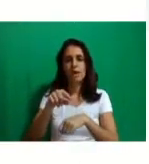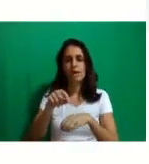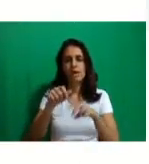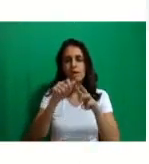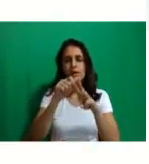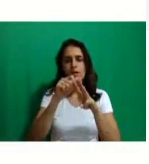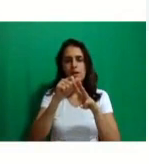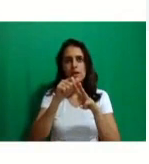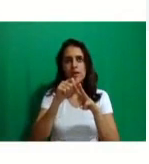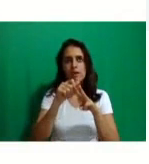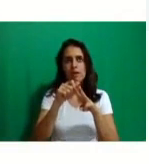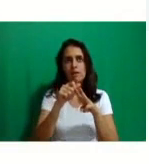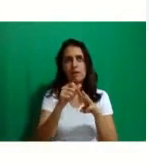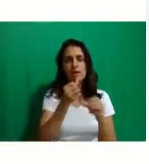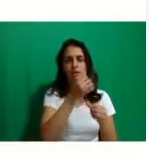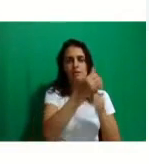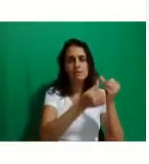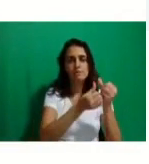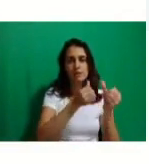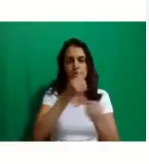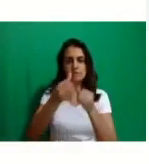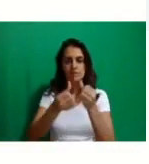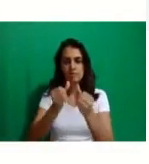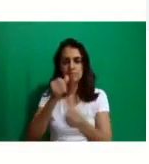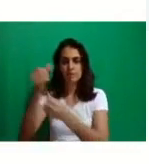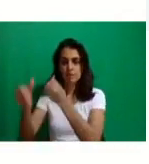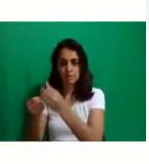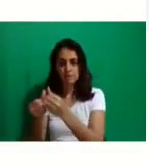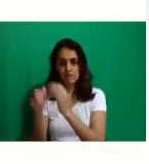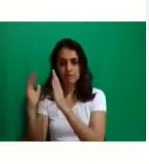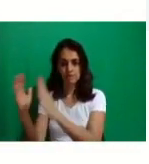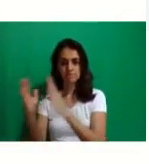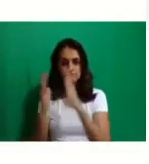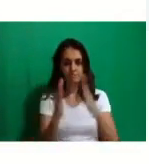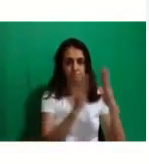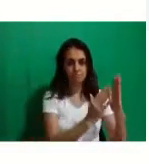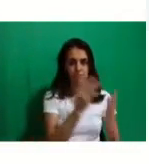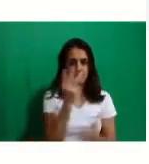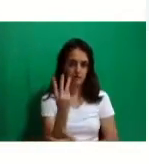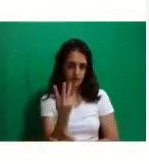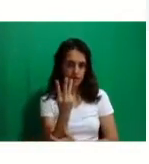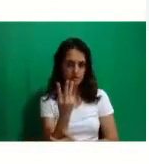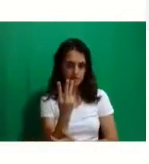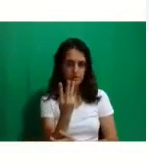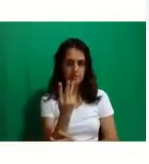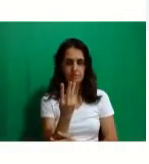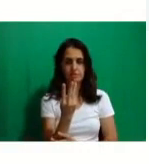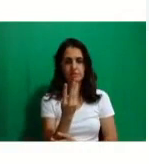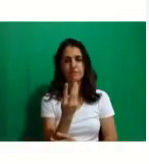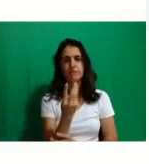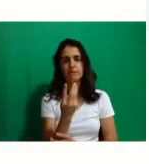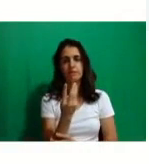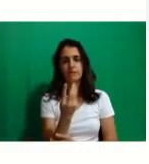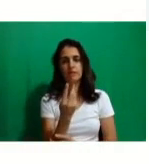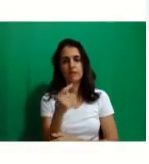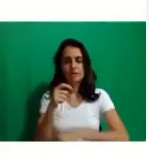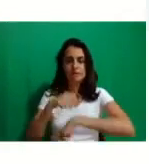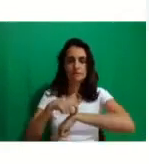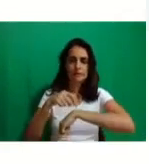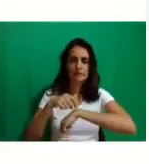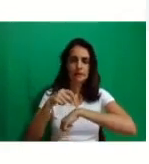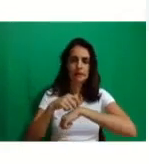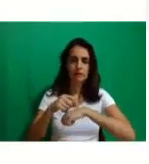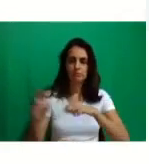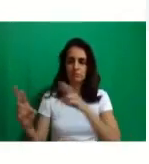conosco três semestres. Obviamente, vocês têm um tempo, o seu curso tem um tempo de integralização, vocês